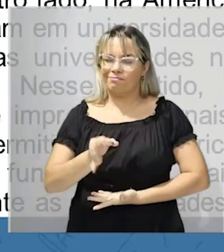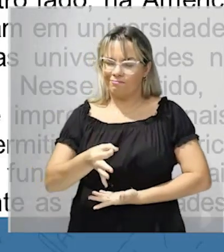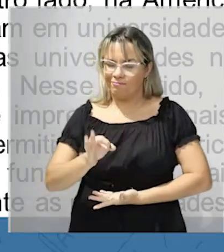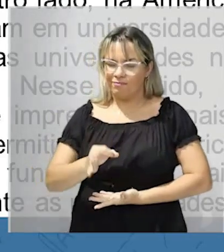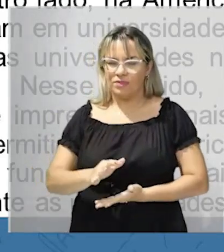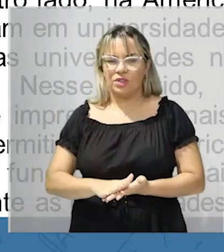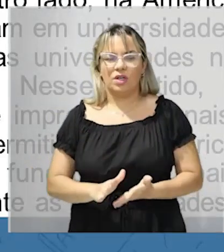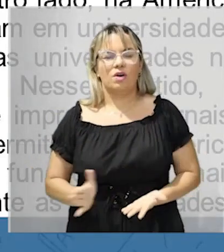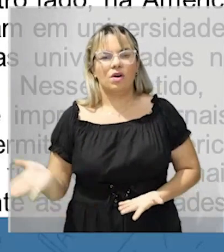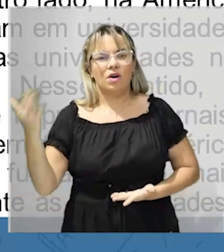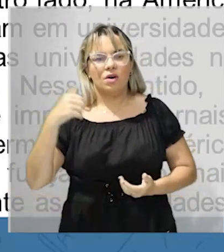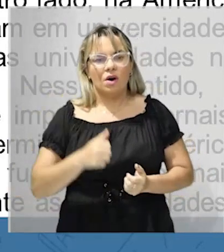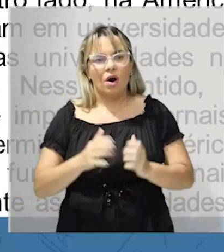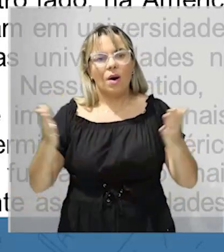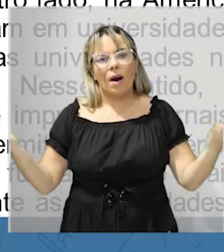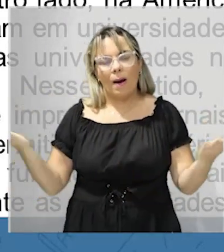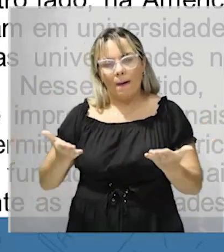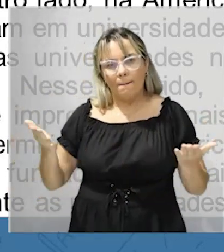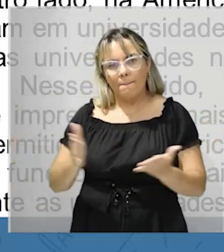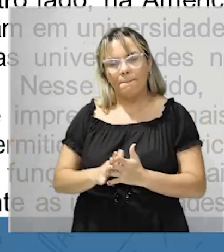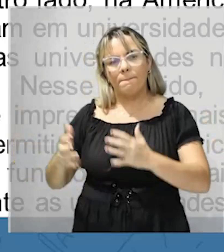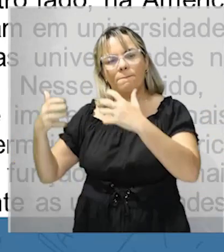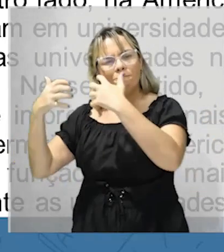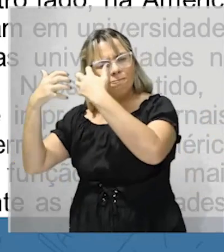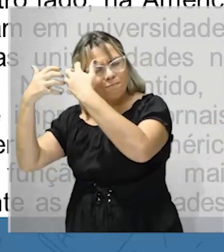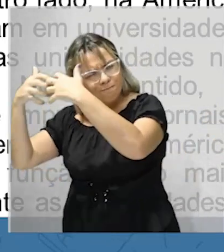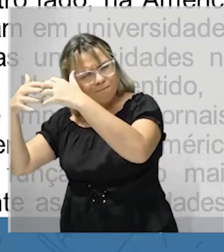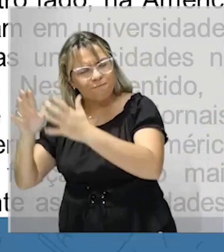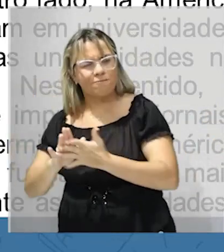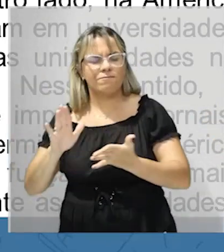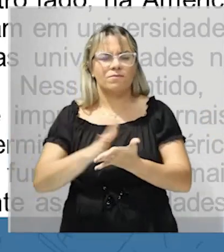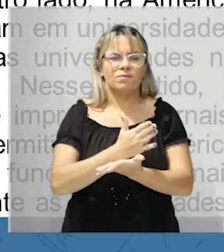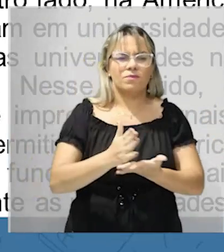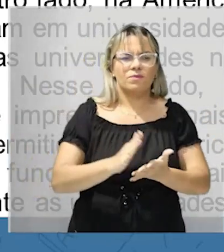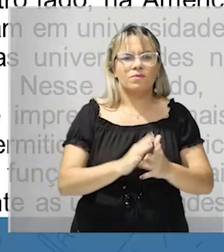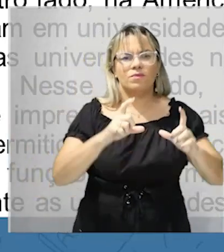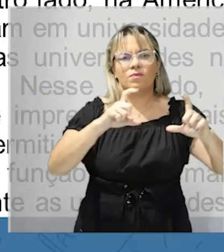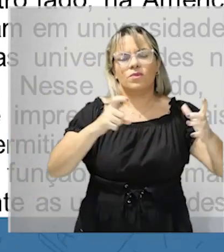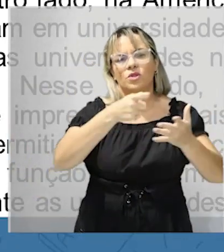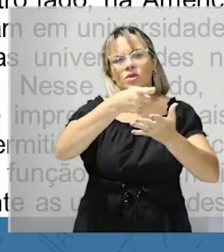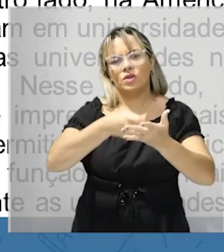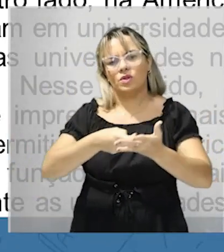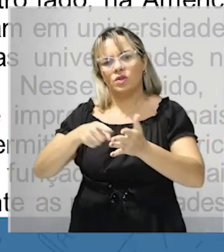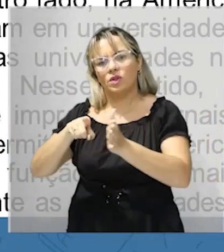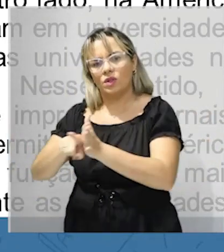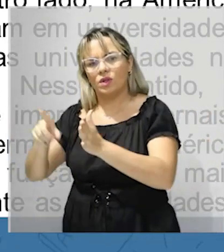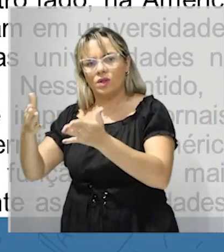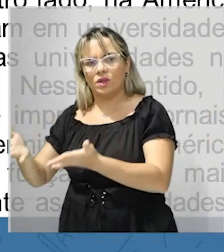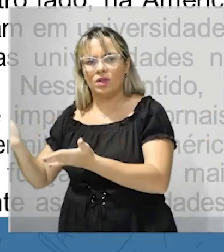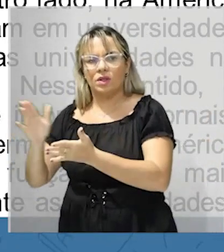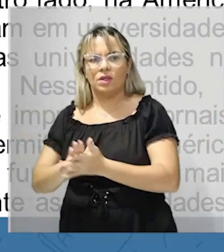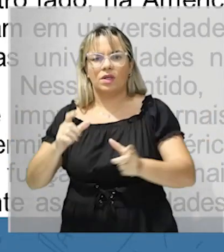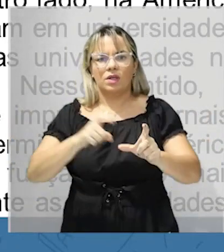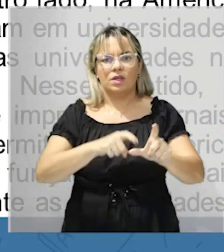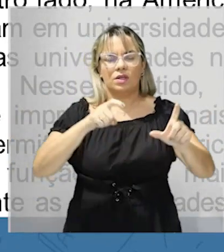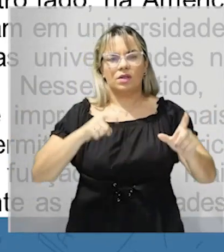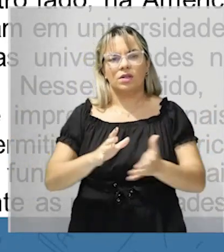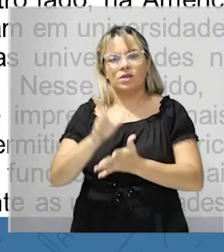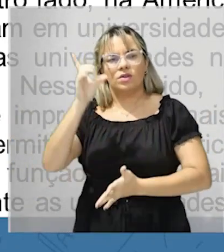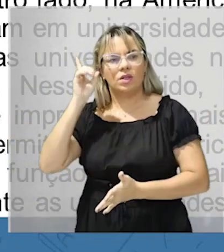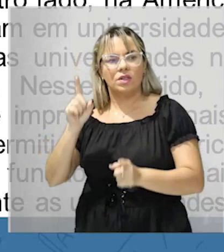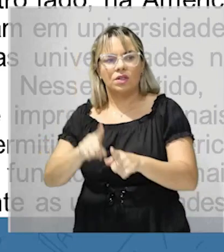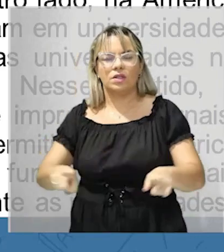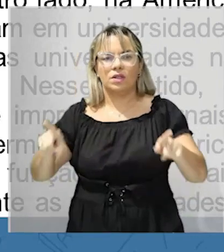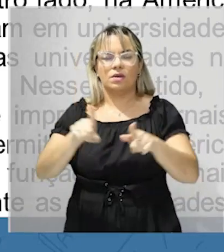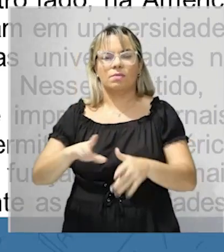refletir alguns itens e algumas questões sobre a independência dos Estados Unidos e da América Latina.